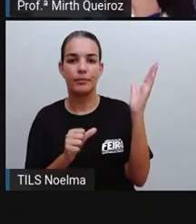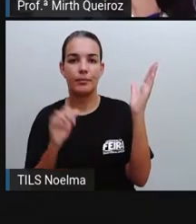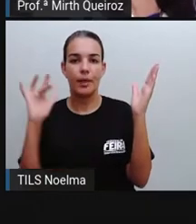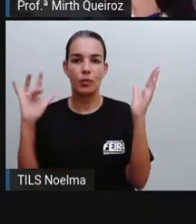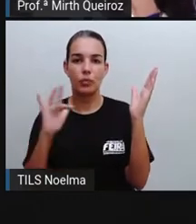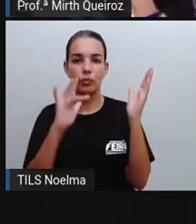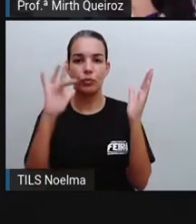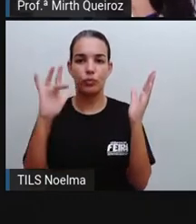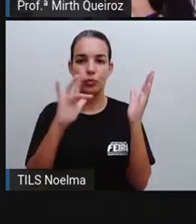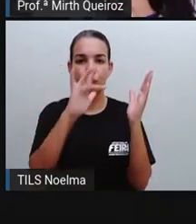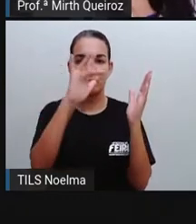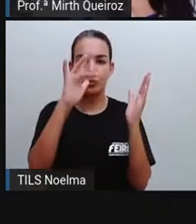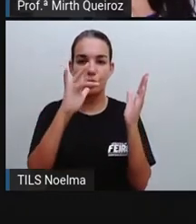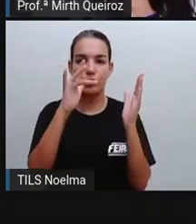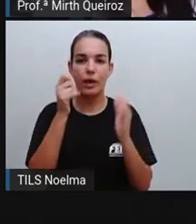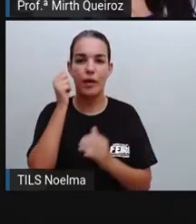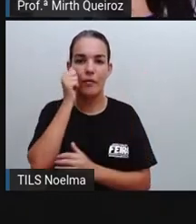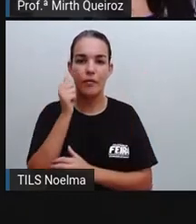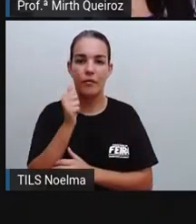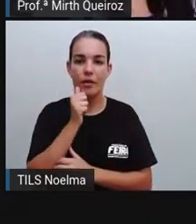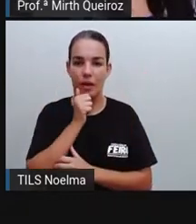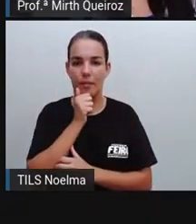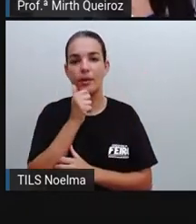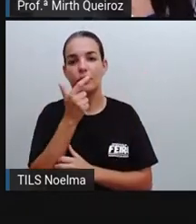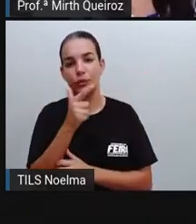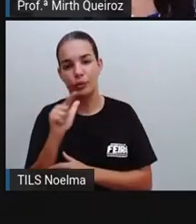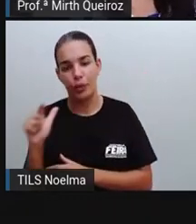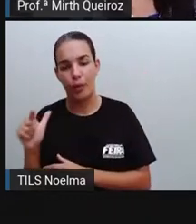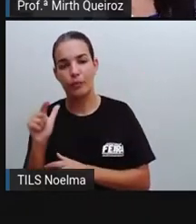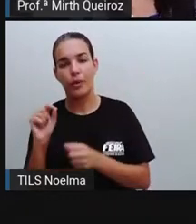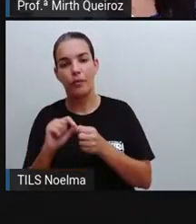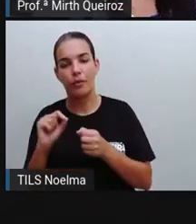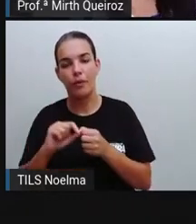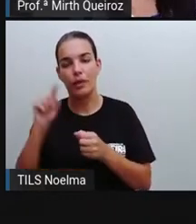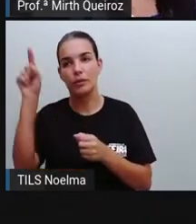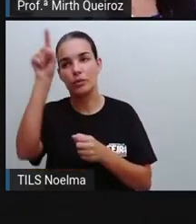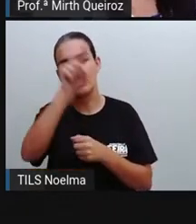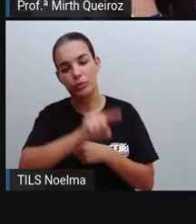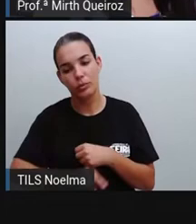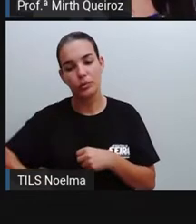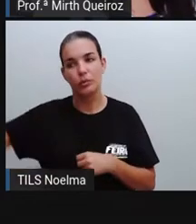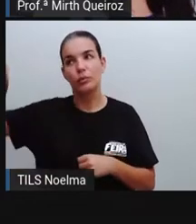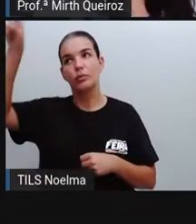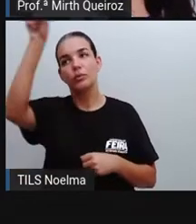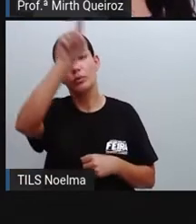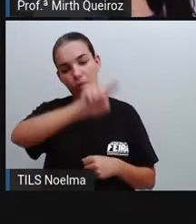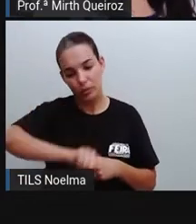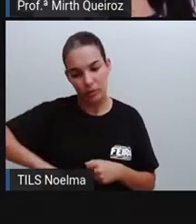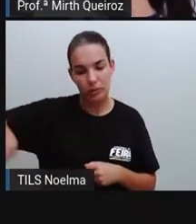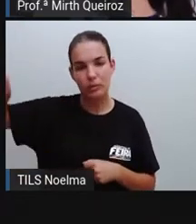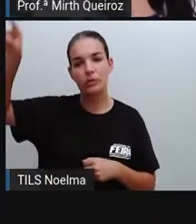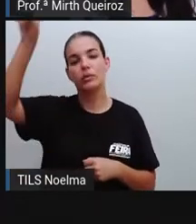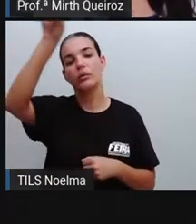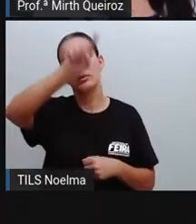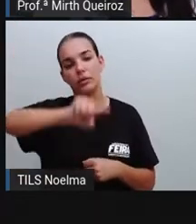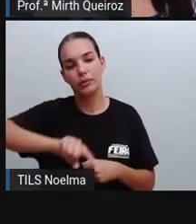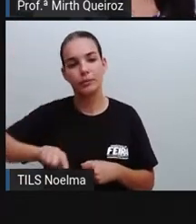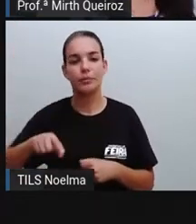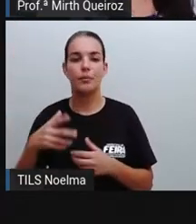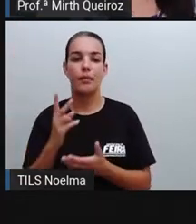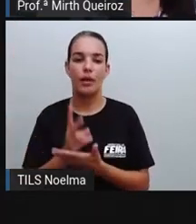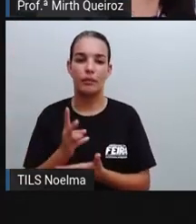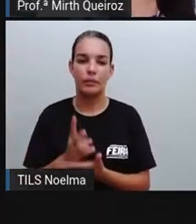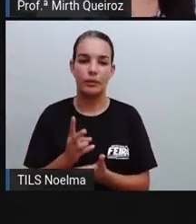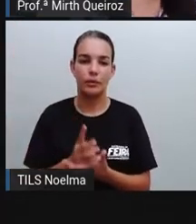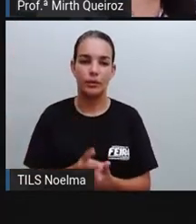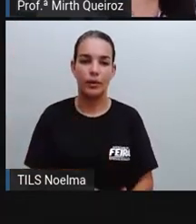um mosquito adulto. Esses mosquitos adultos aí, fêmeas, vão depositar seus ovos em